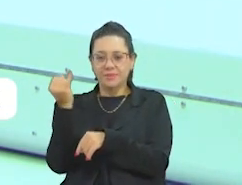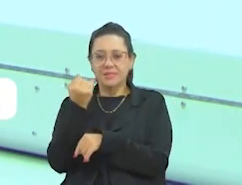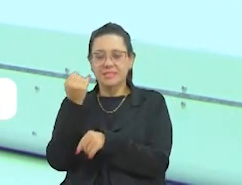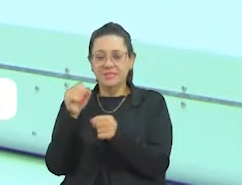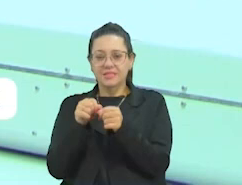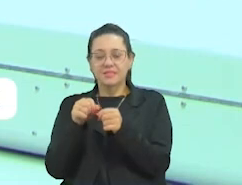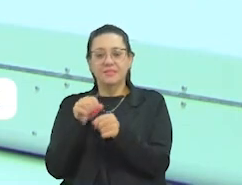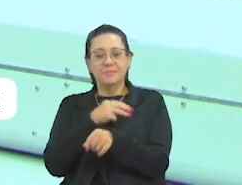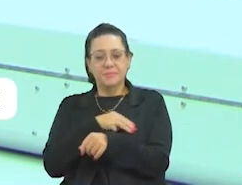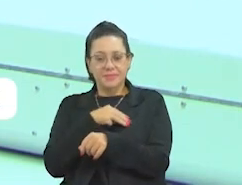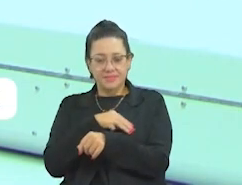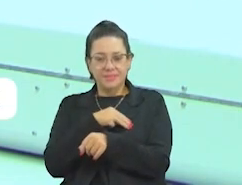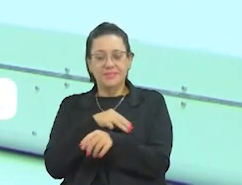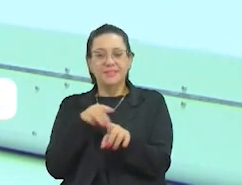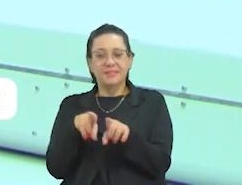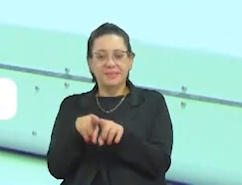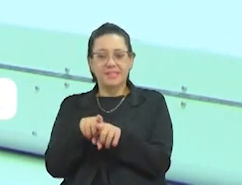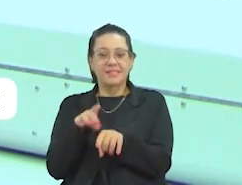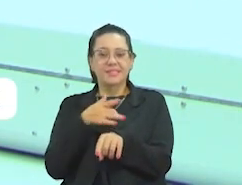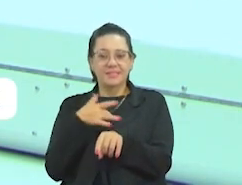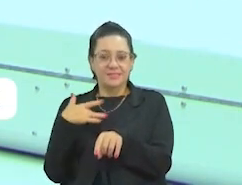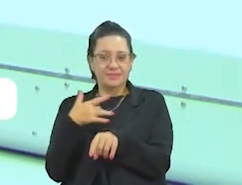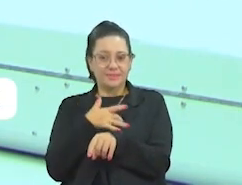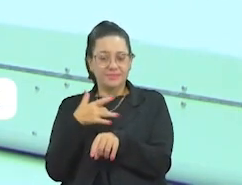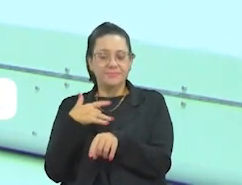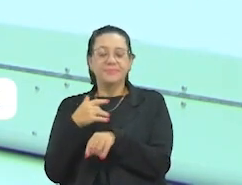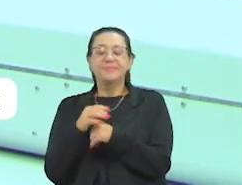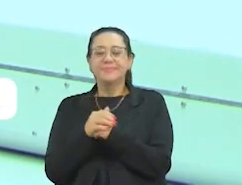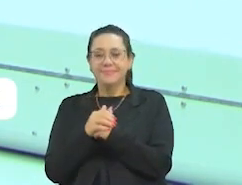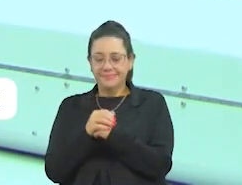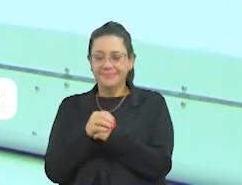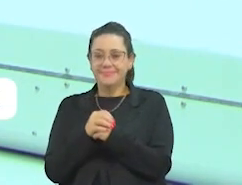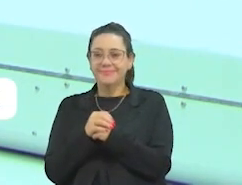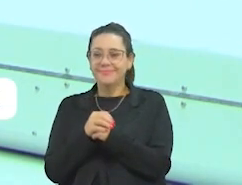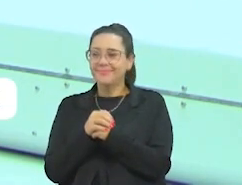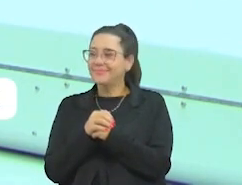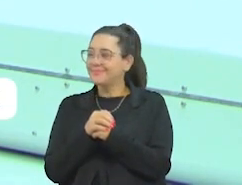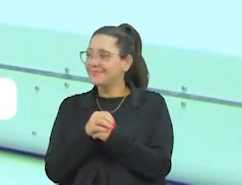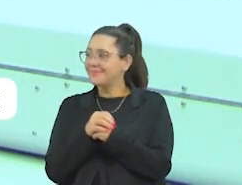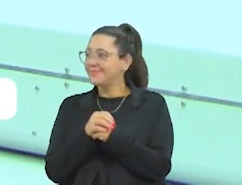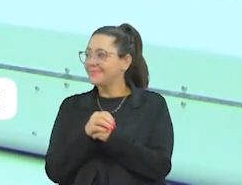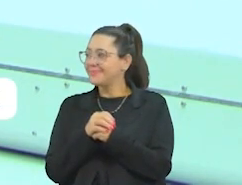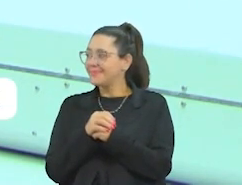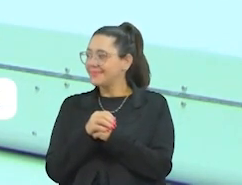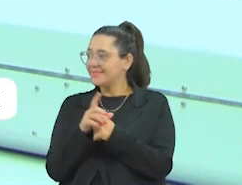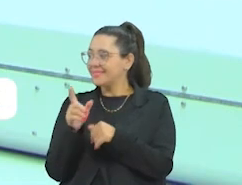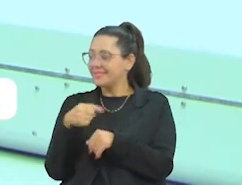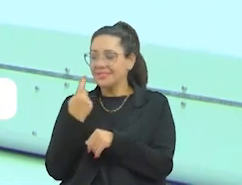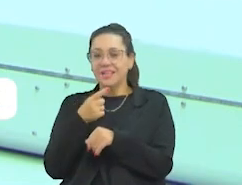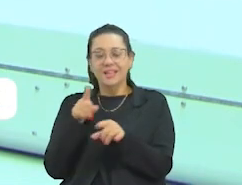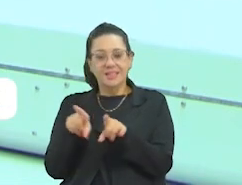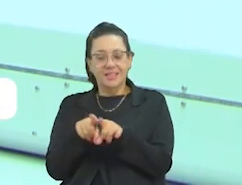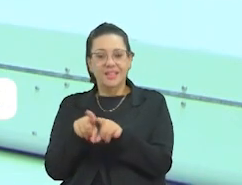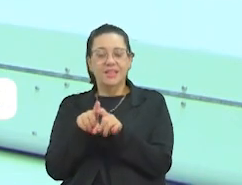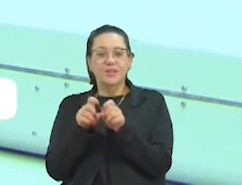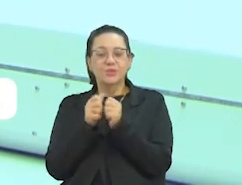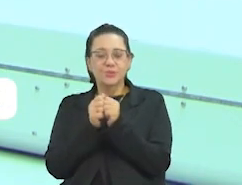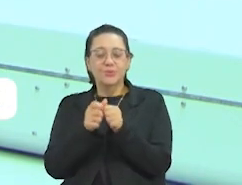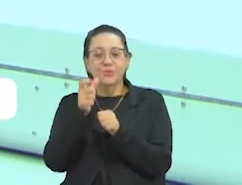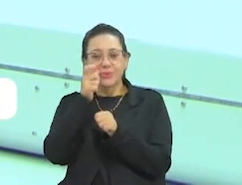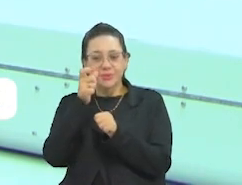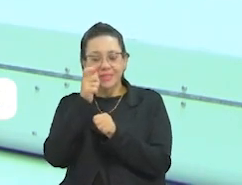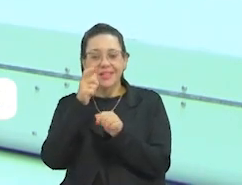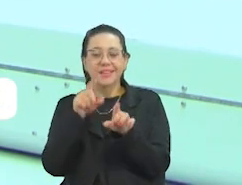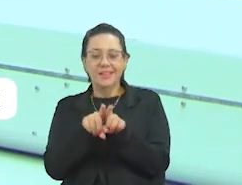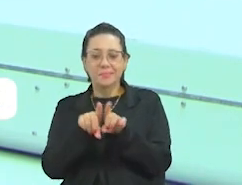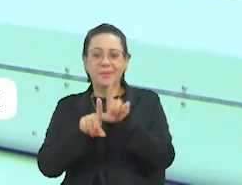missões novas aí na saúde para Votuporanga. Muito bom. A gente reforça, então, o convite para todo mundo que está nos acompanhando pela TV,